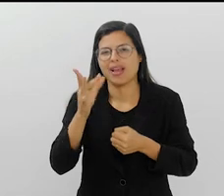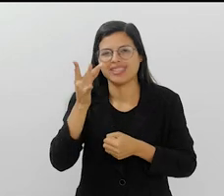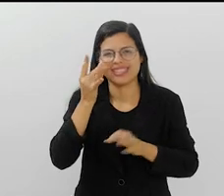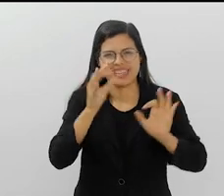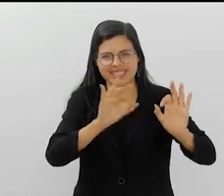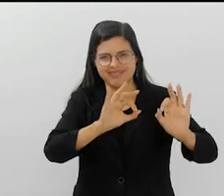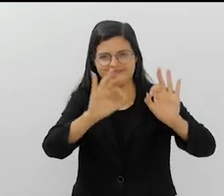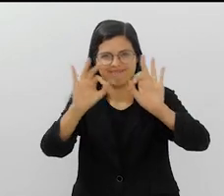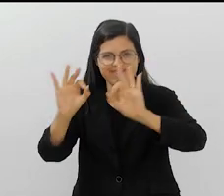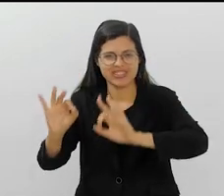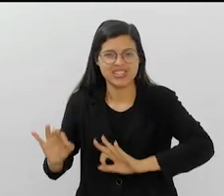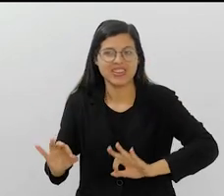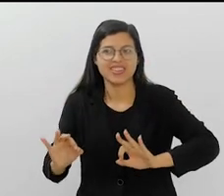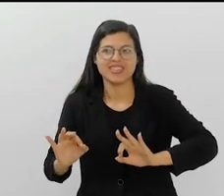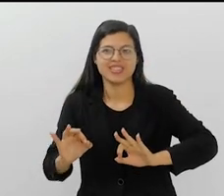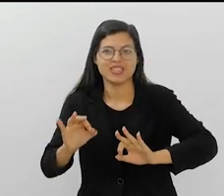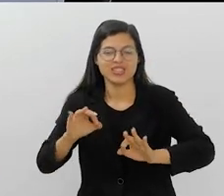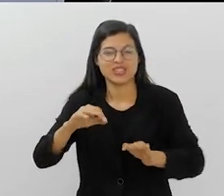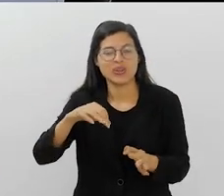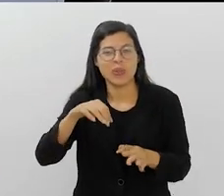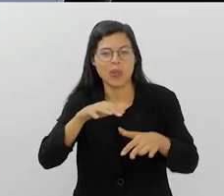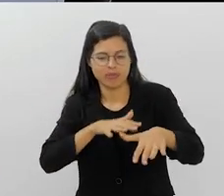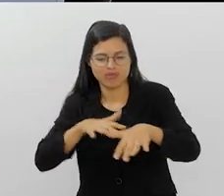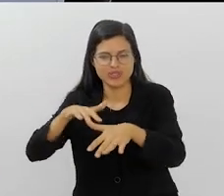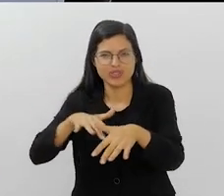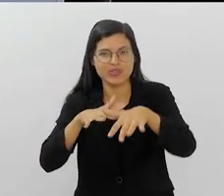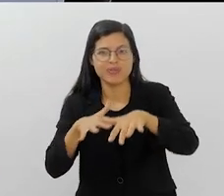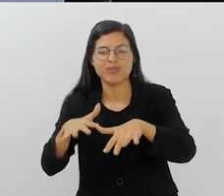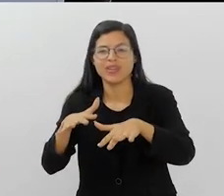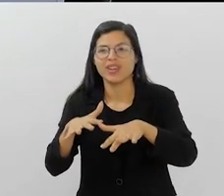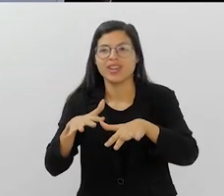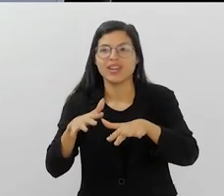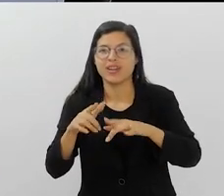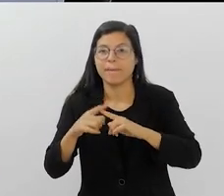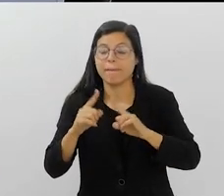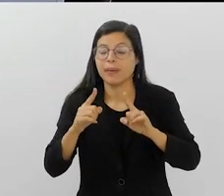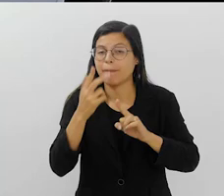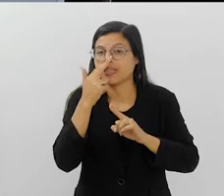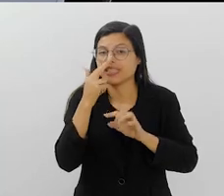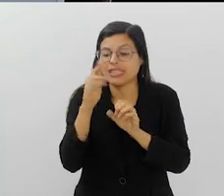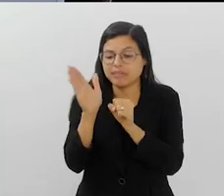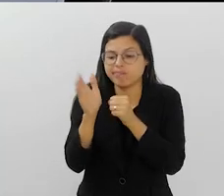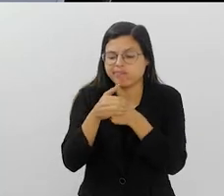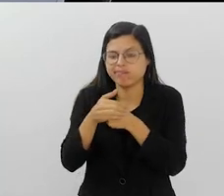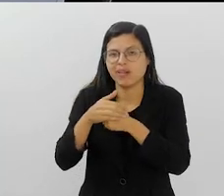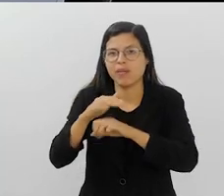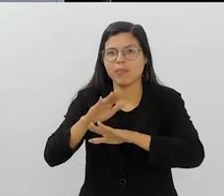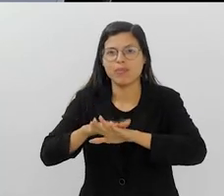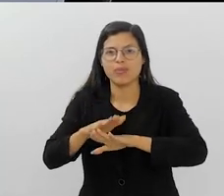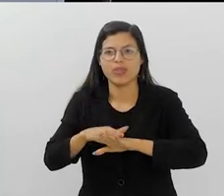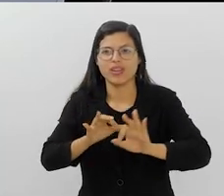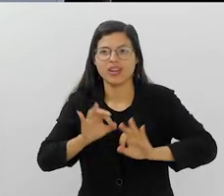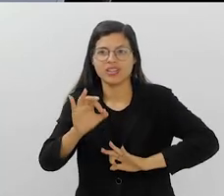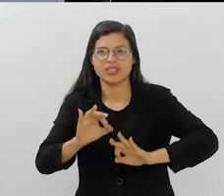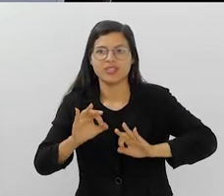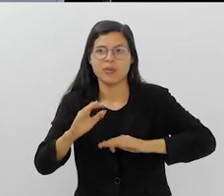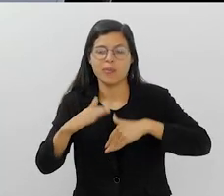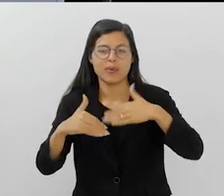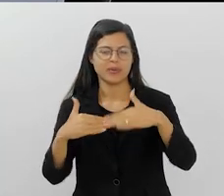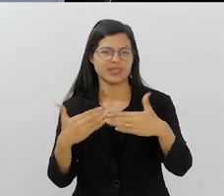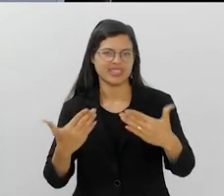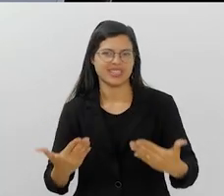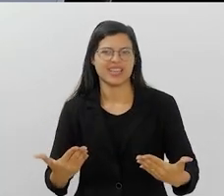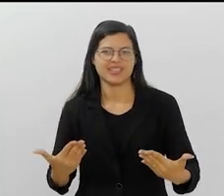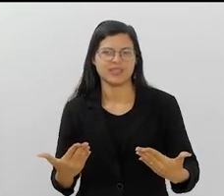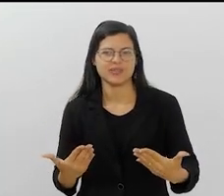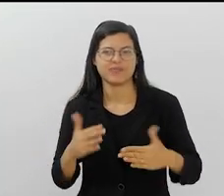ali do desfile... Uma caixa preta, né? coisa... Total, uma coisa totalmente oculta. A gente já tá no meio do processo nesse momento, né?